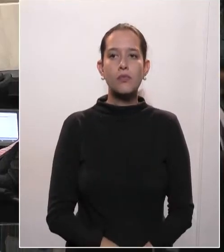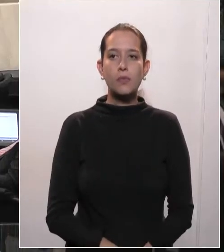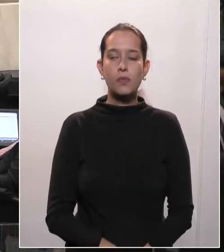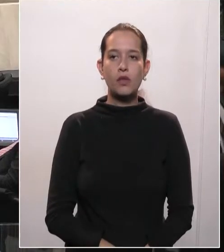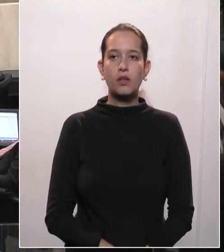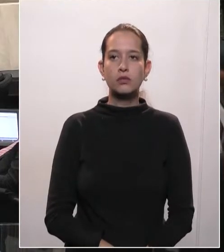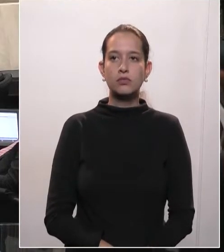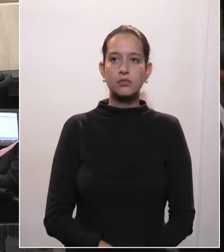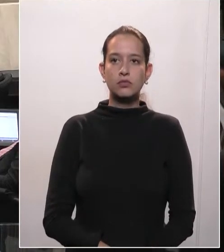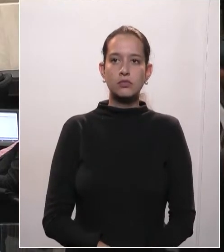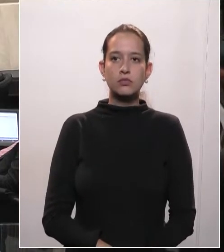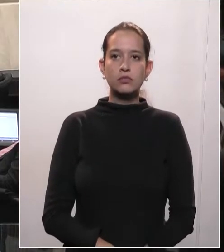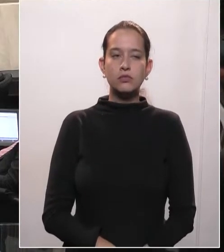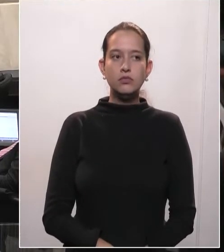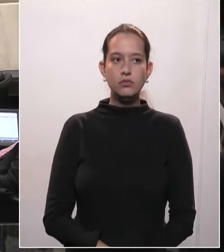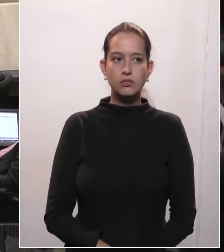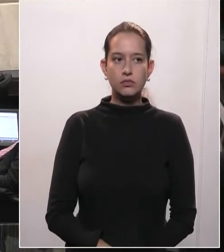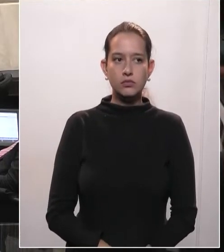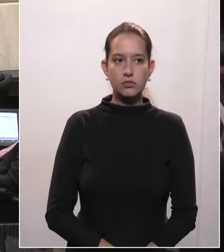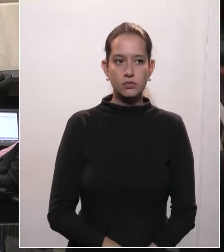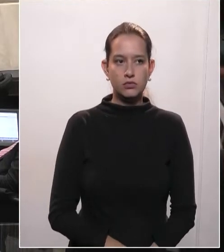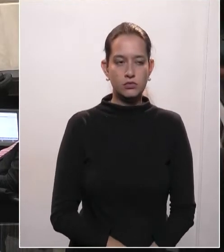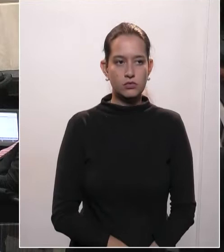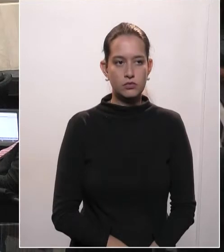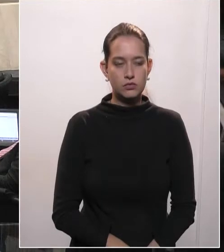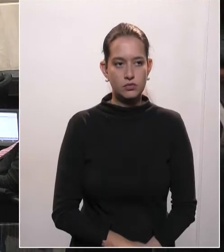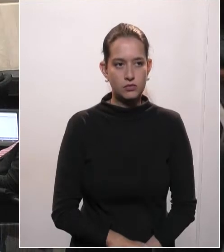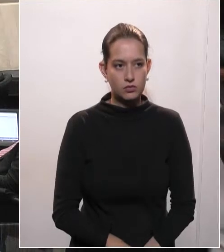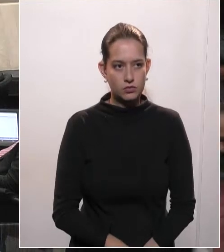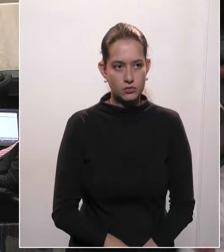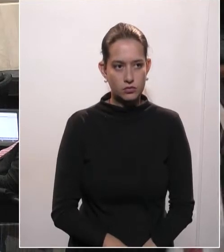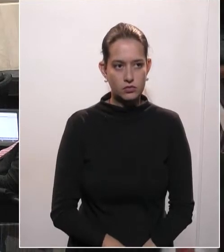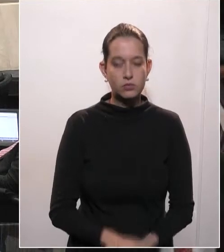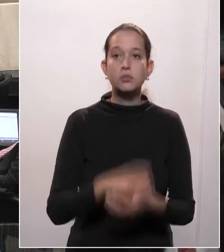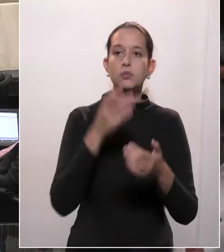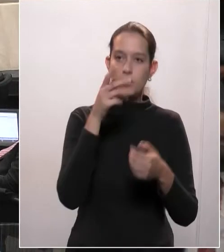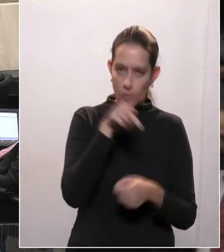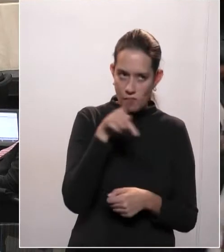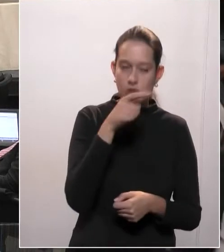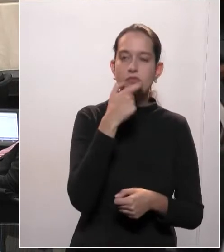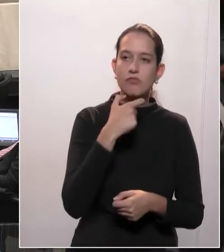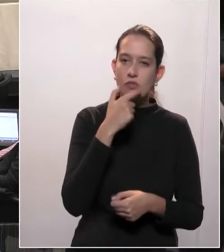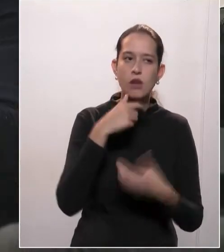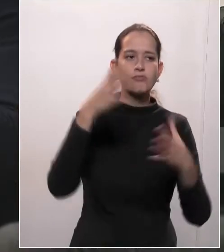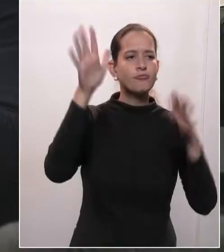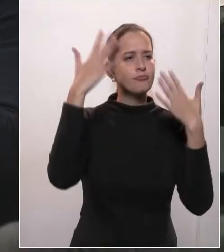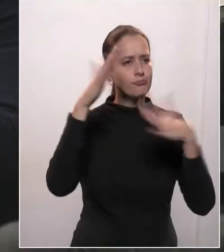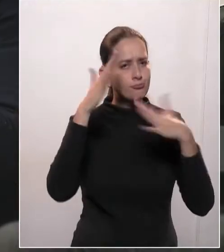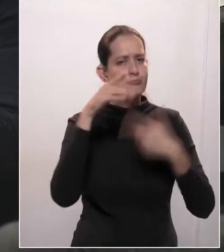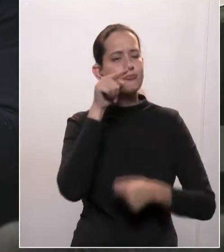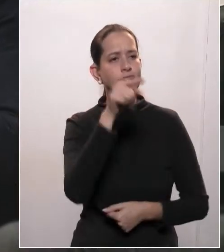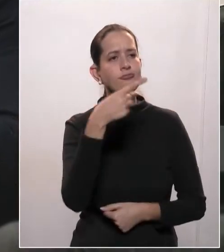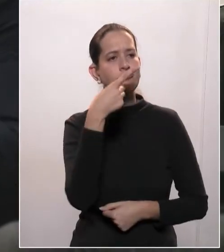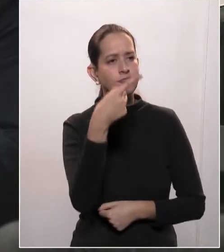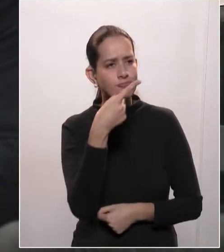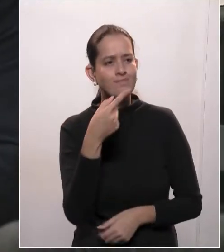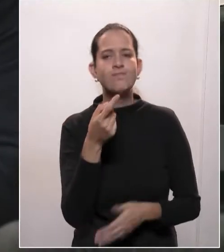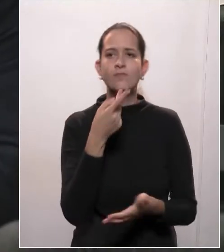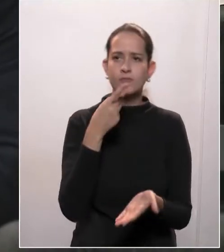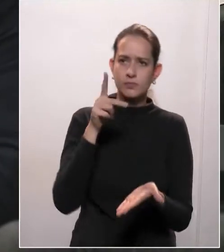Professor Lemos, quero parabenizar a vossa excelência pelas colocações e dizer que realmente é o momento de